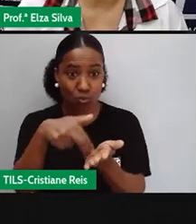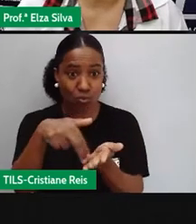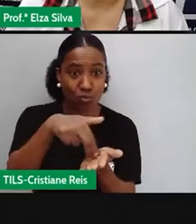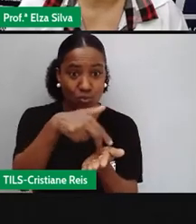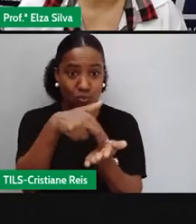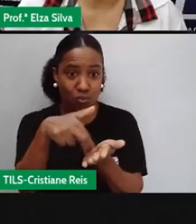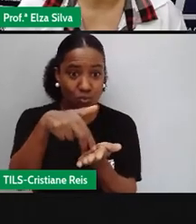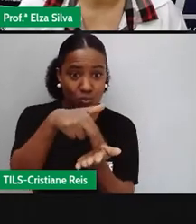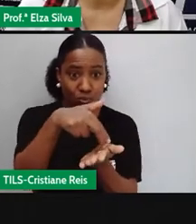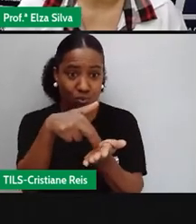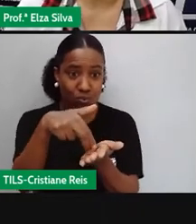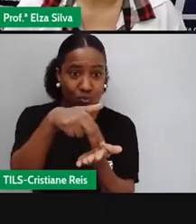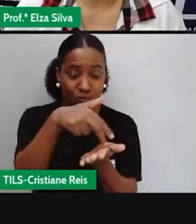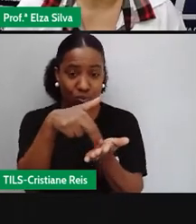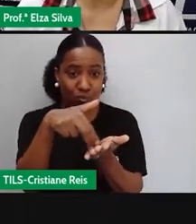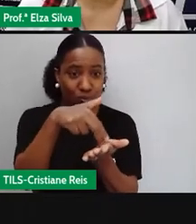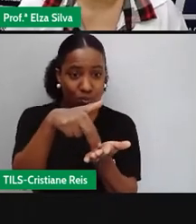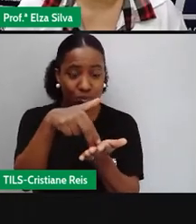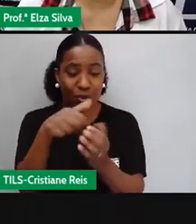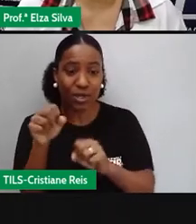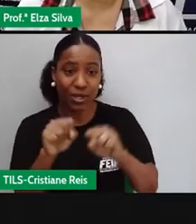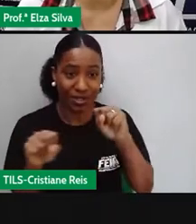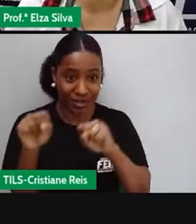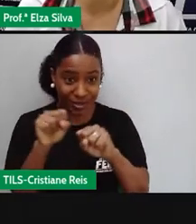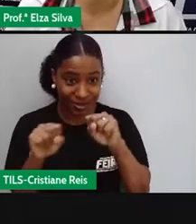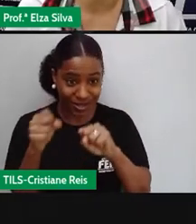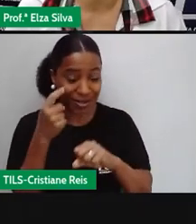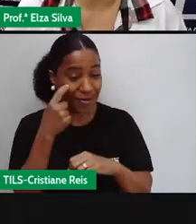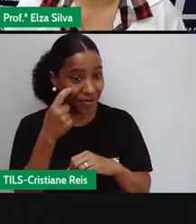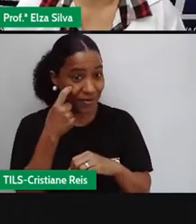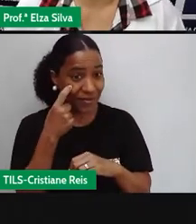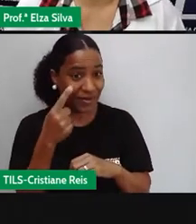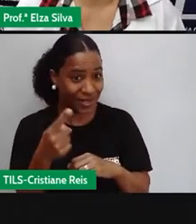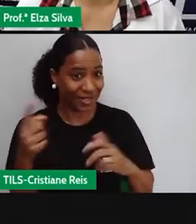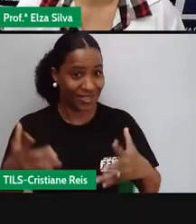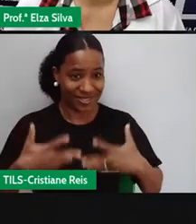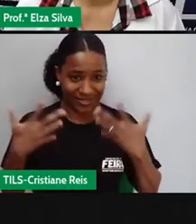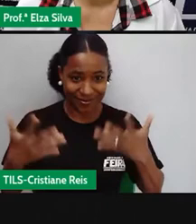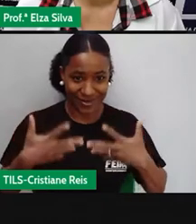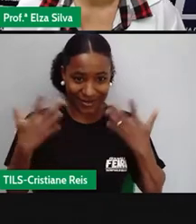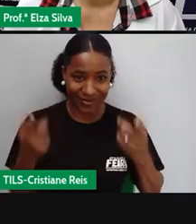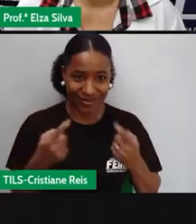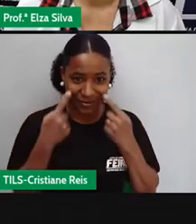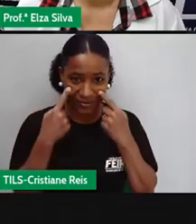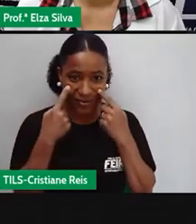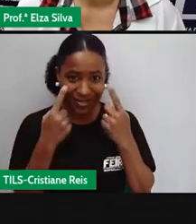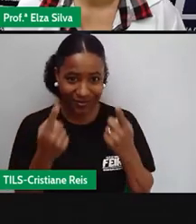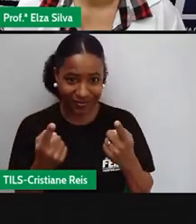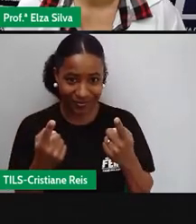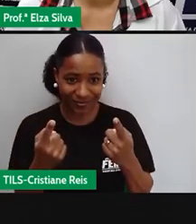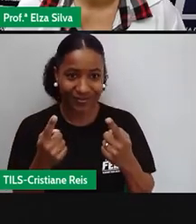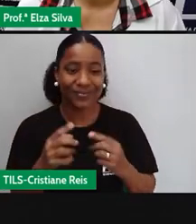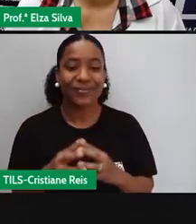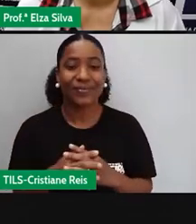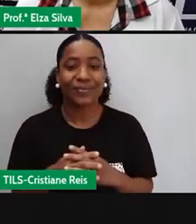Vamos dançar um pouquinho? Porque nossa aula de hoje está muito animada. Vamos